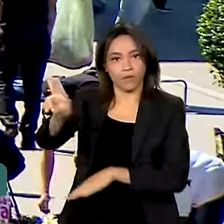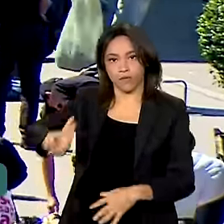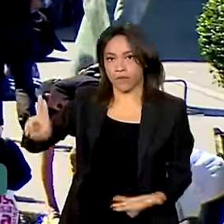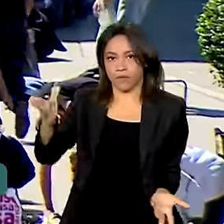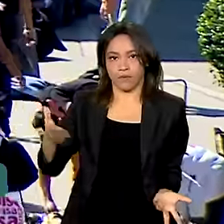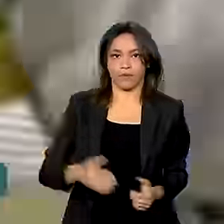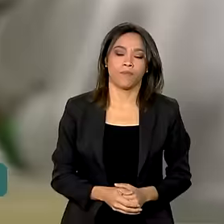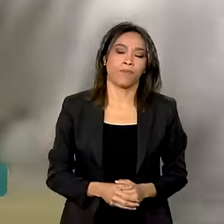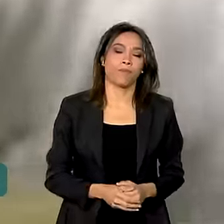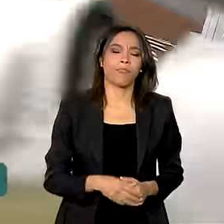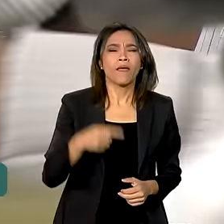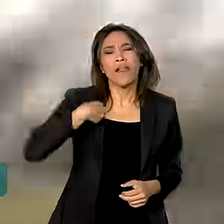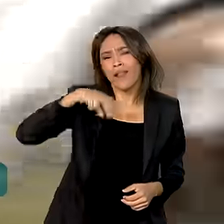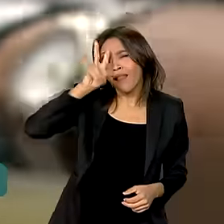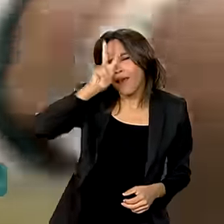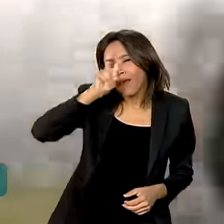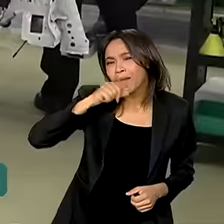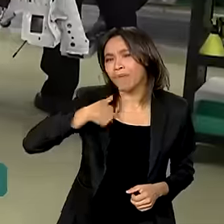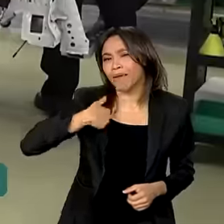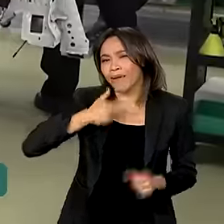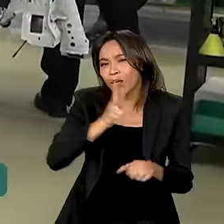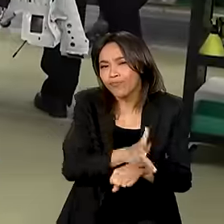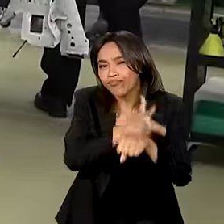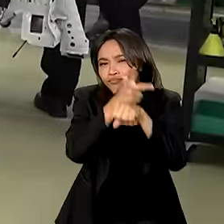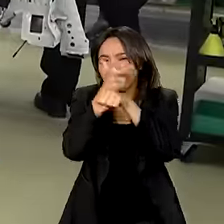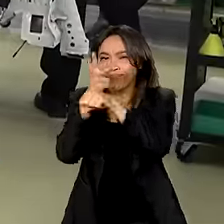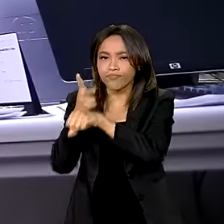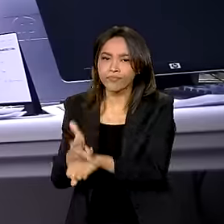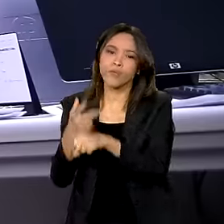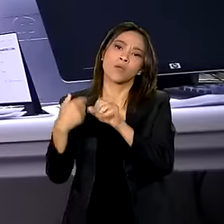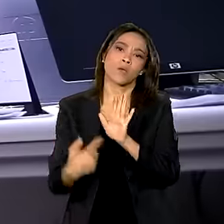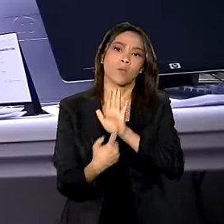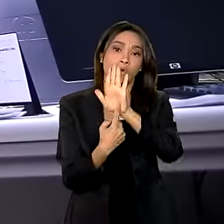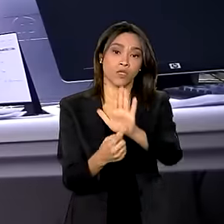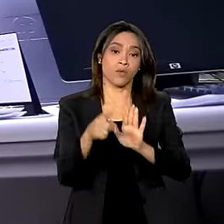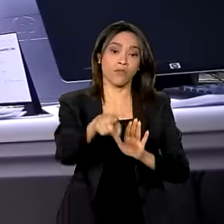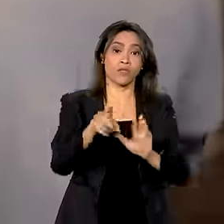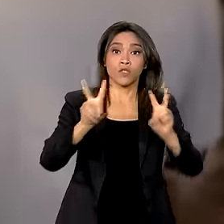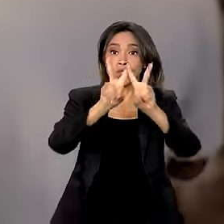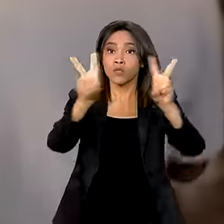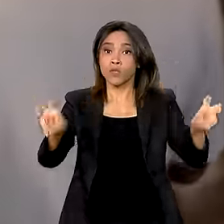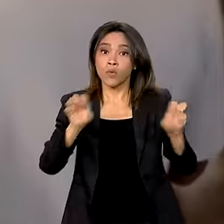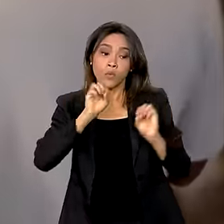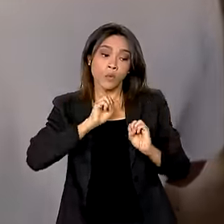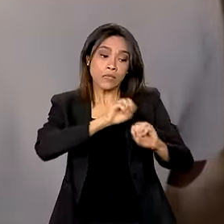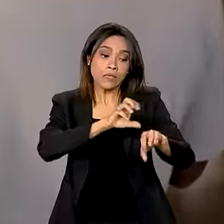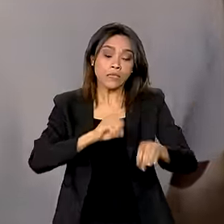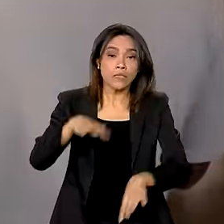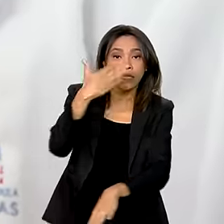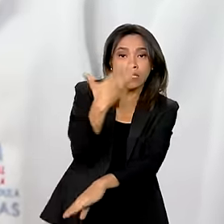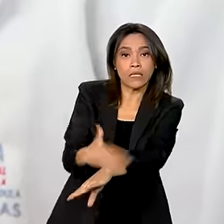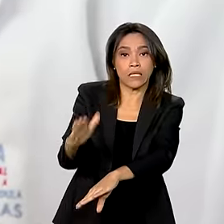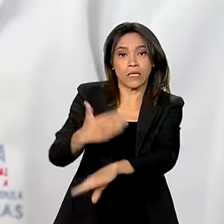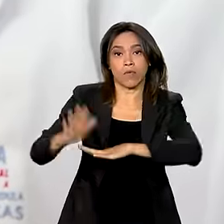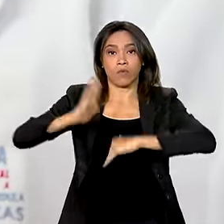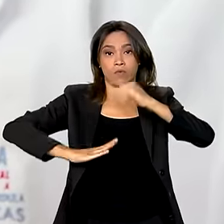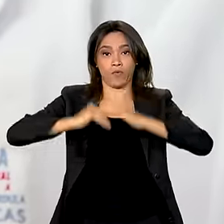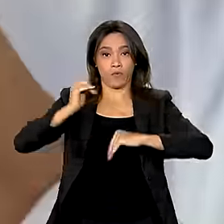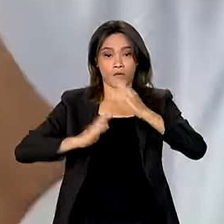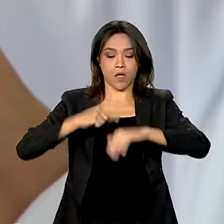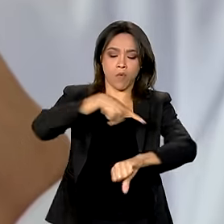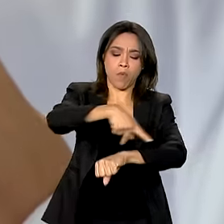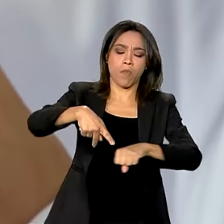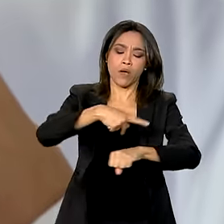E lembra lá no início da reportagem, quando eu falei para você de educação e qualificação profissional para um país